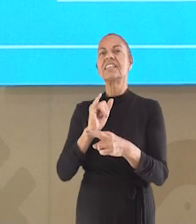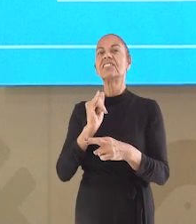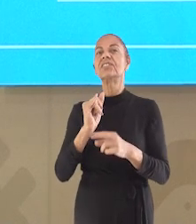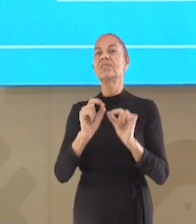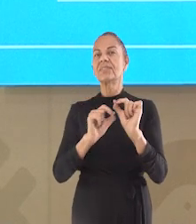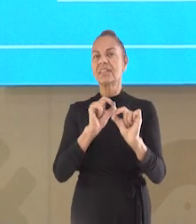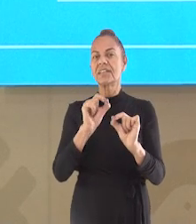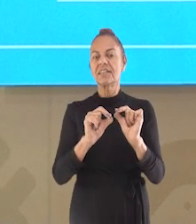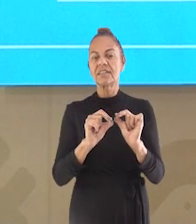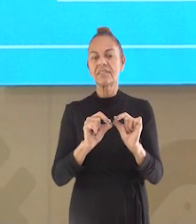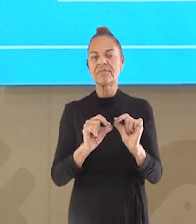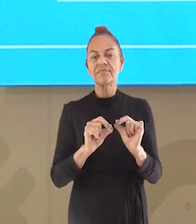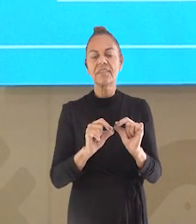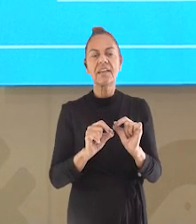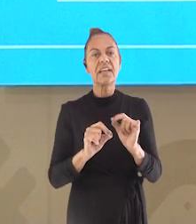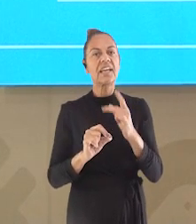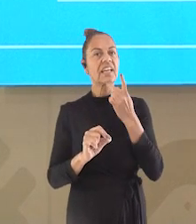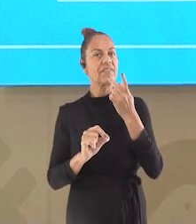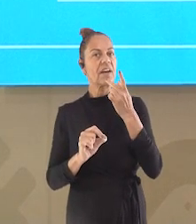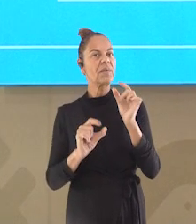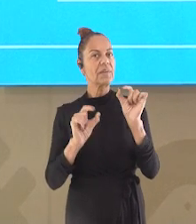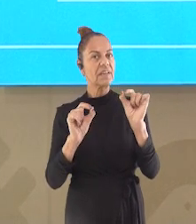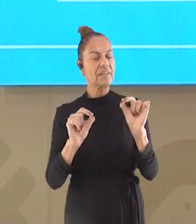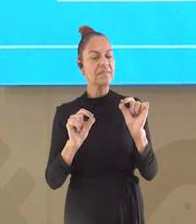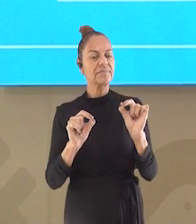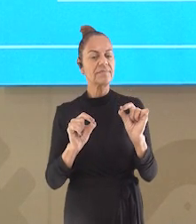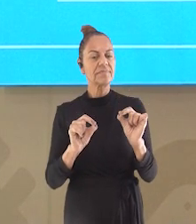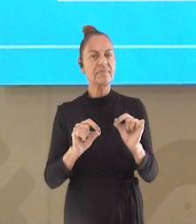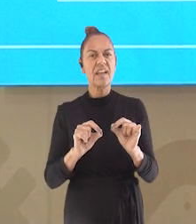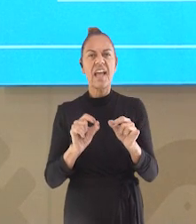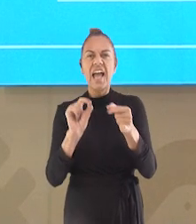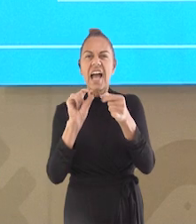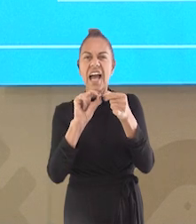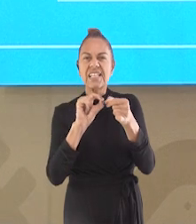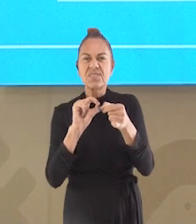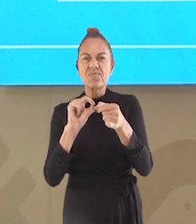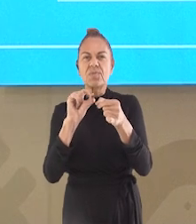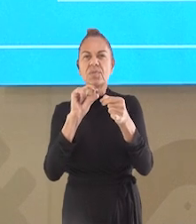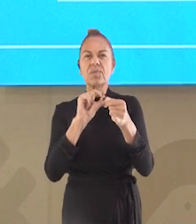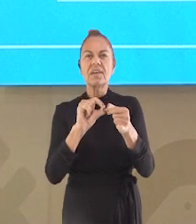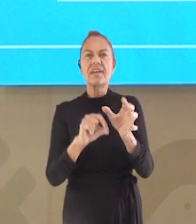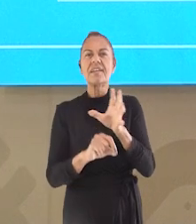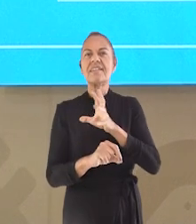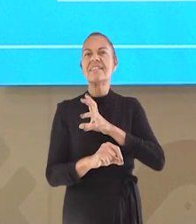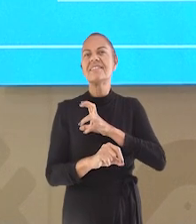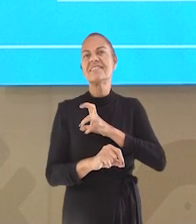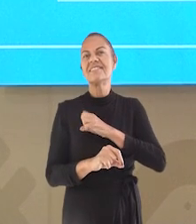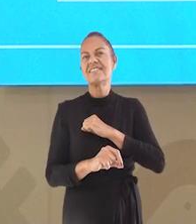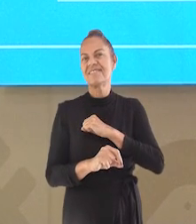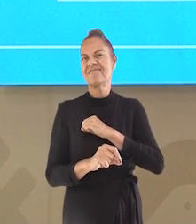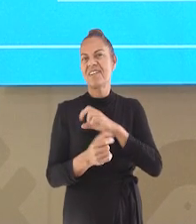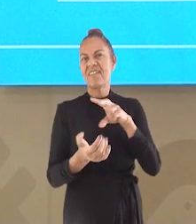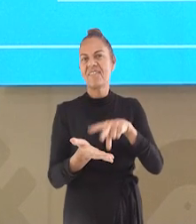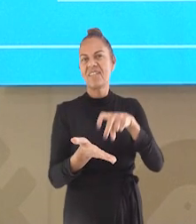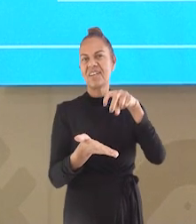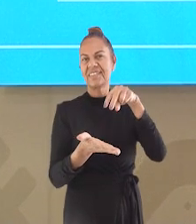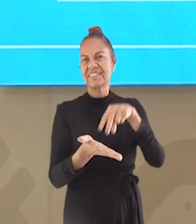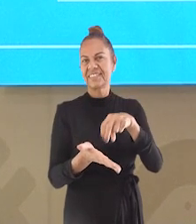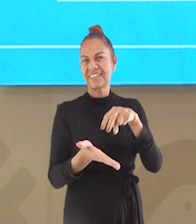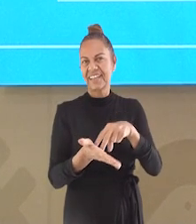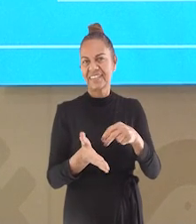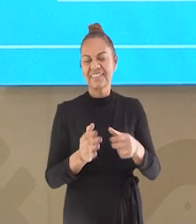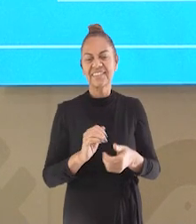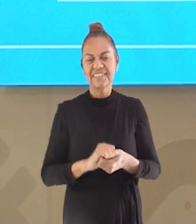Veja só o que ele diz. Níquel Náusea está falando aqui, ó. As pulgas adoram essa parte da